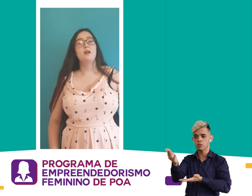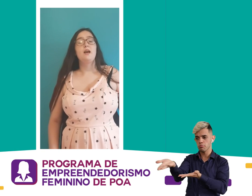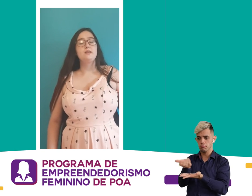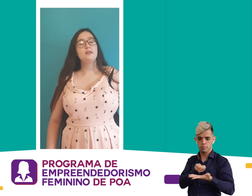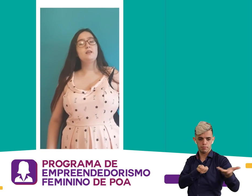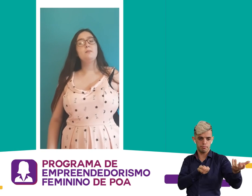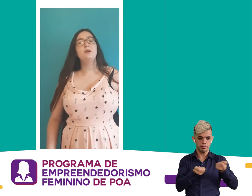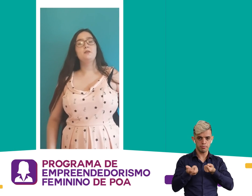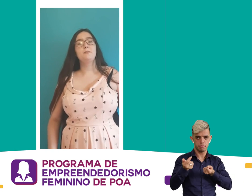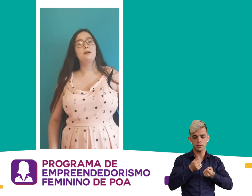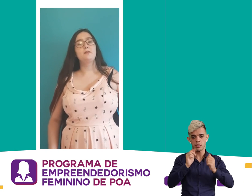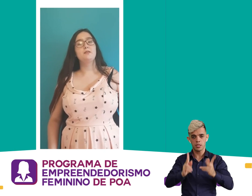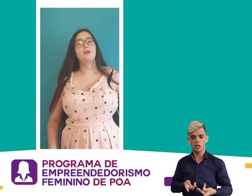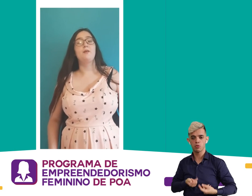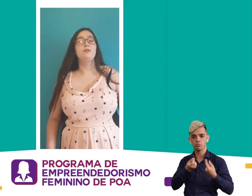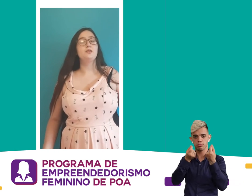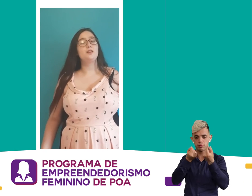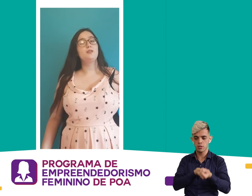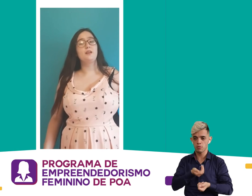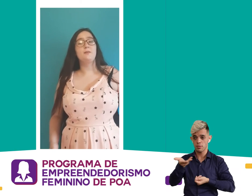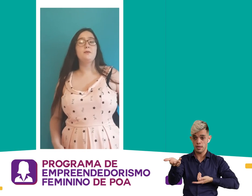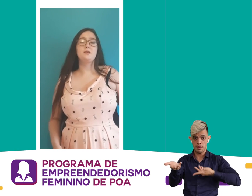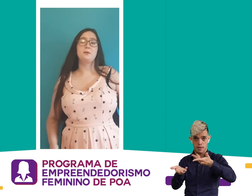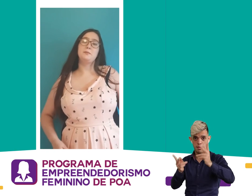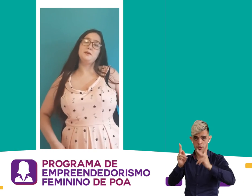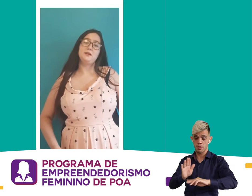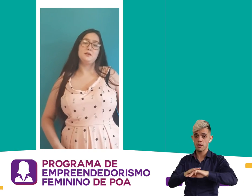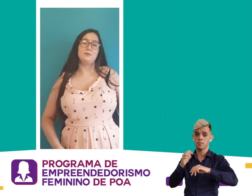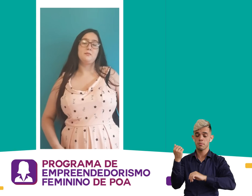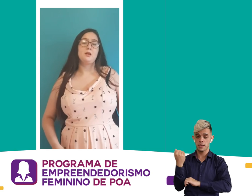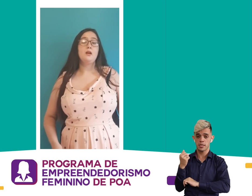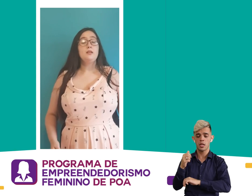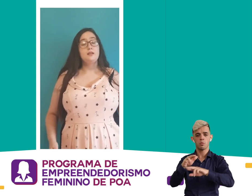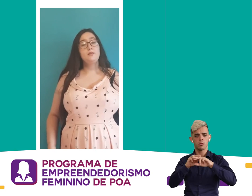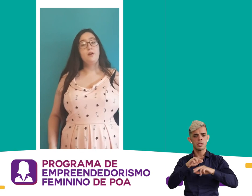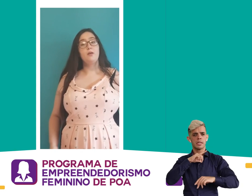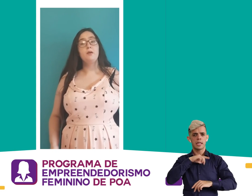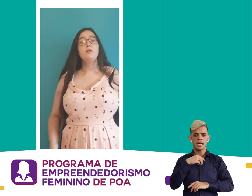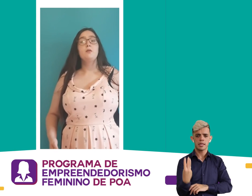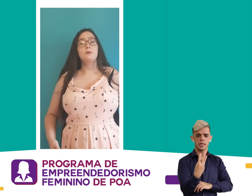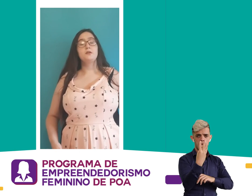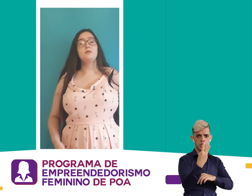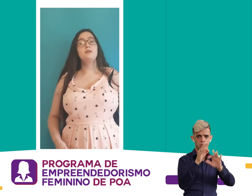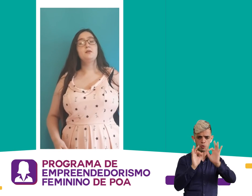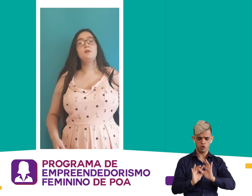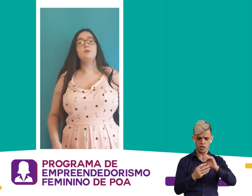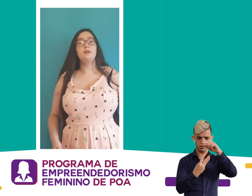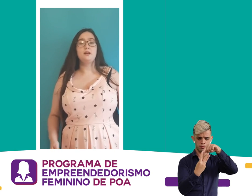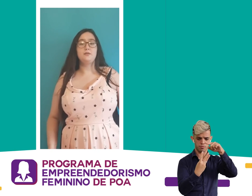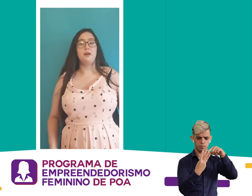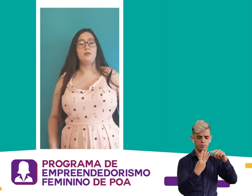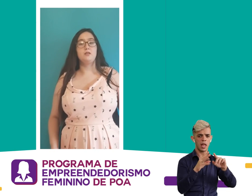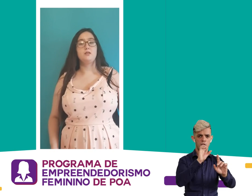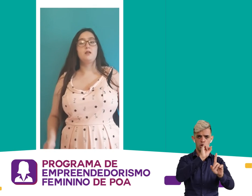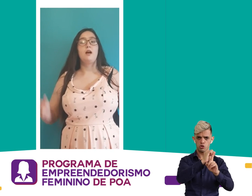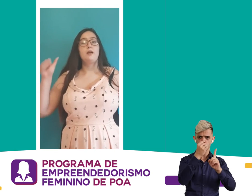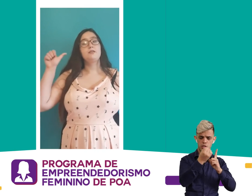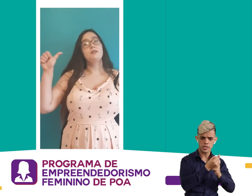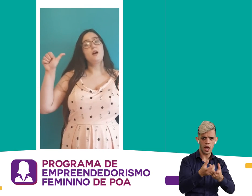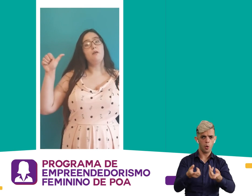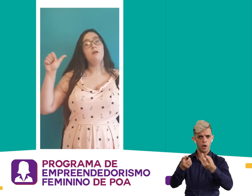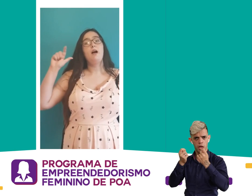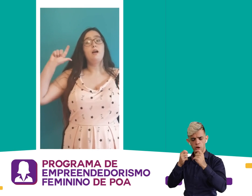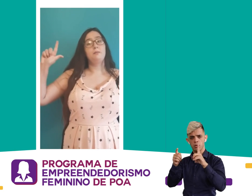negócios, assim, ampliando o impacto social e gerando renda para os que mais precisam. Dessa forma, o projeto ciclo atua em três frentes,